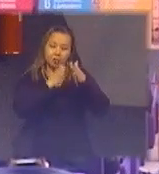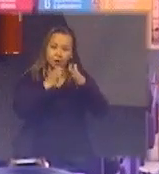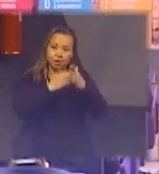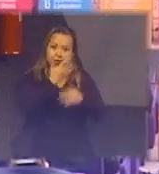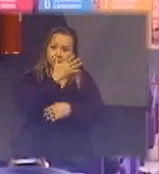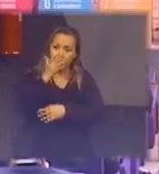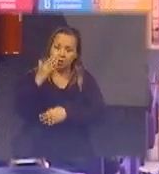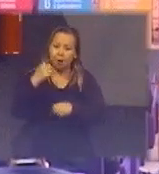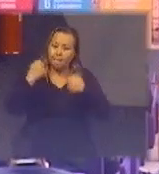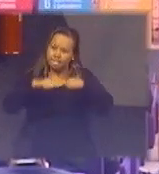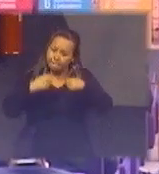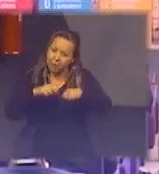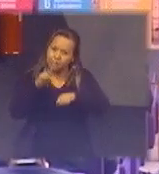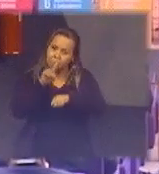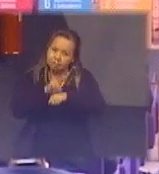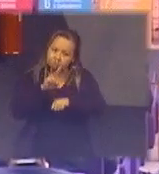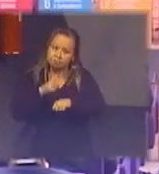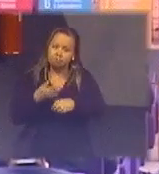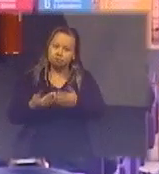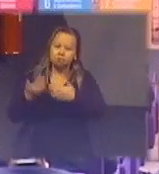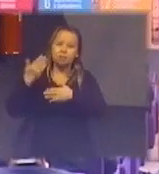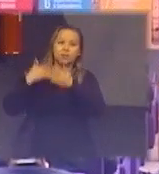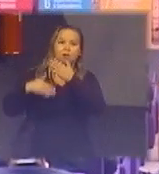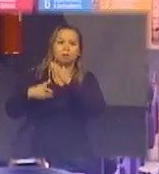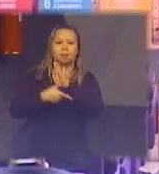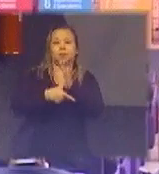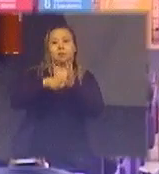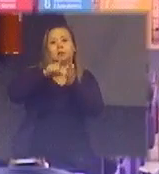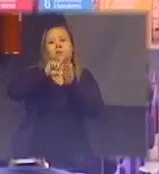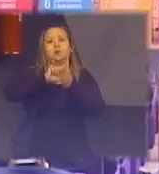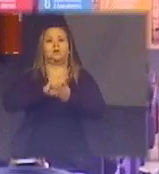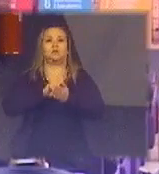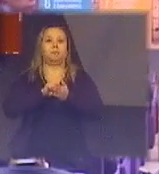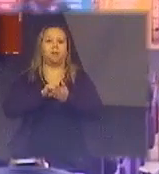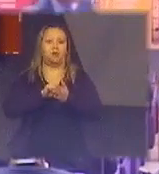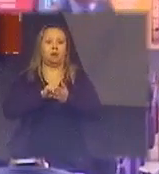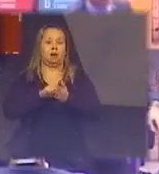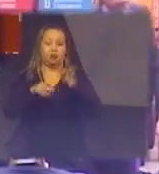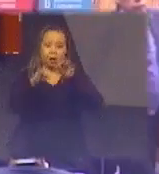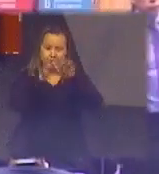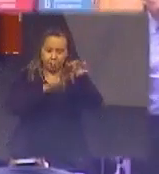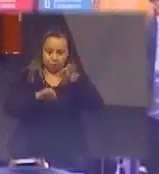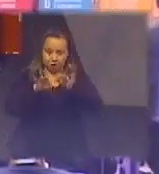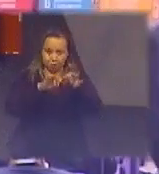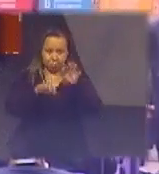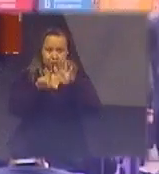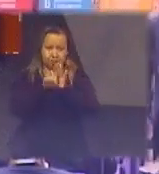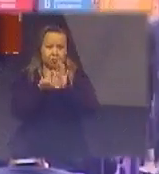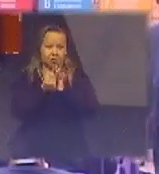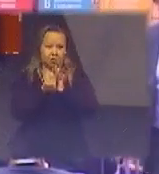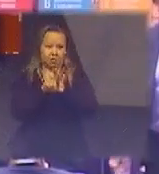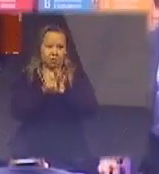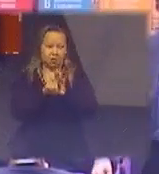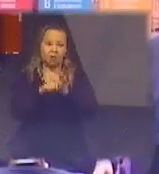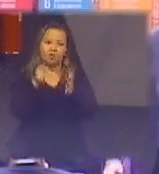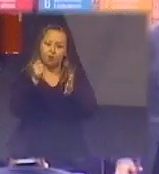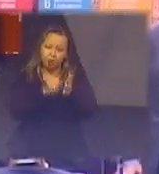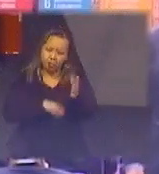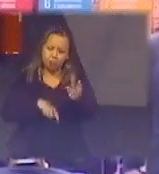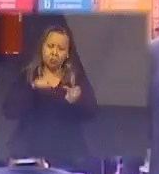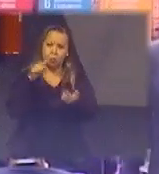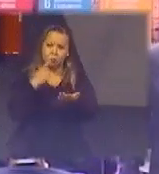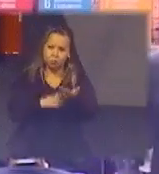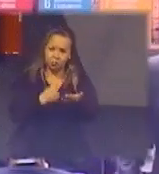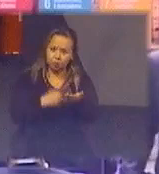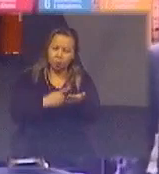antecipem uma regulamentação dessa copiando o que São Paulo fez não criem nada diferente para que assinado o acordo a gente já possa